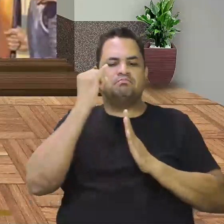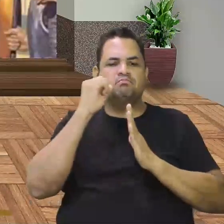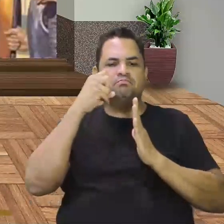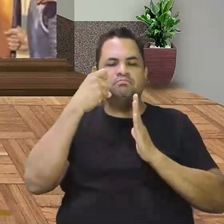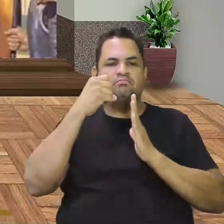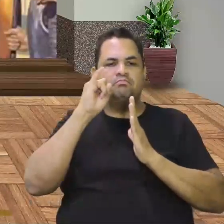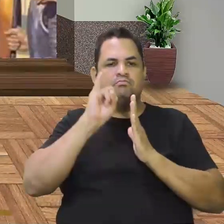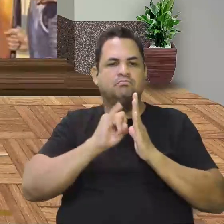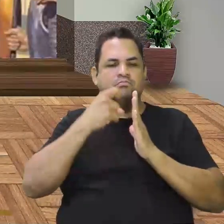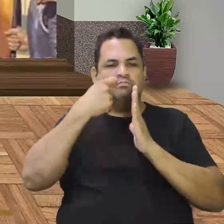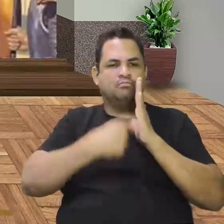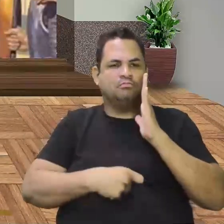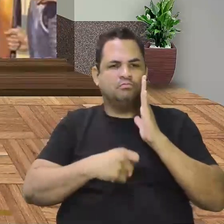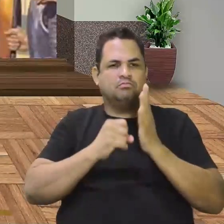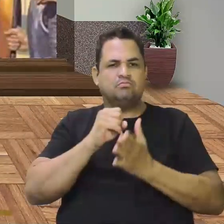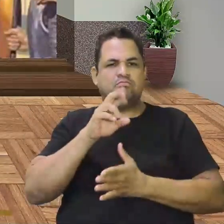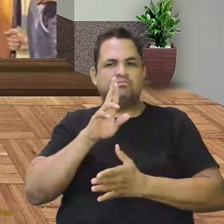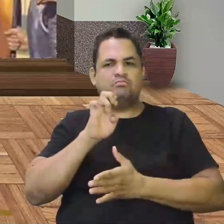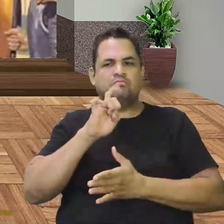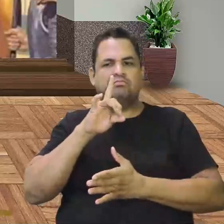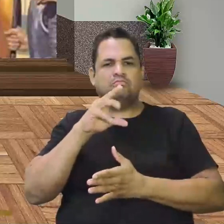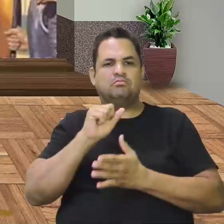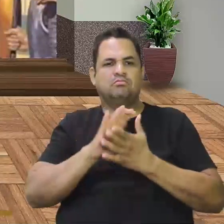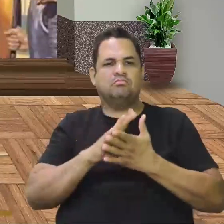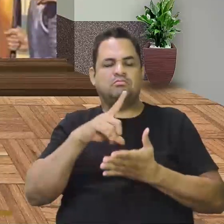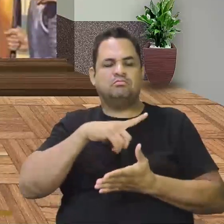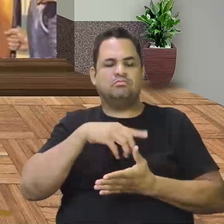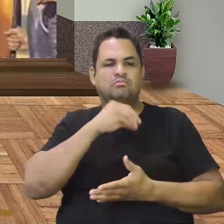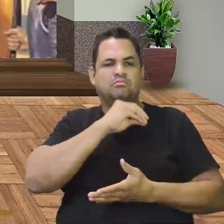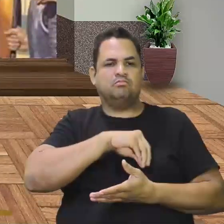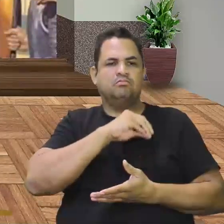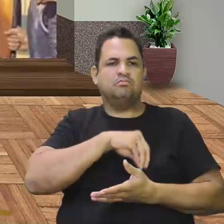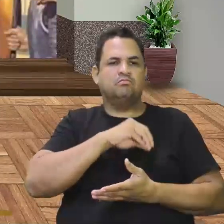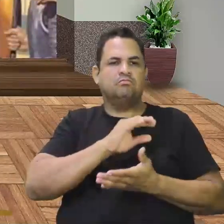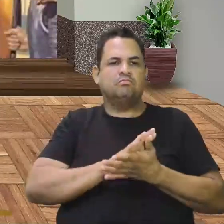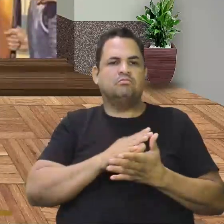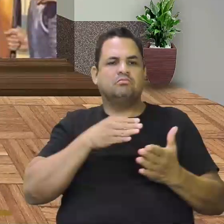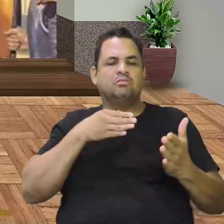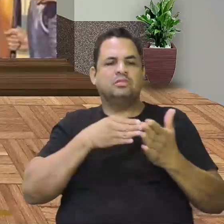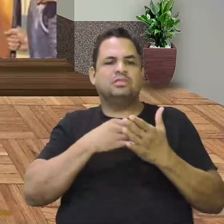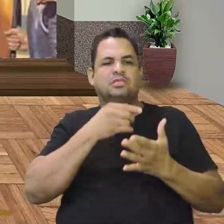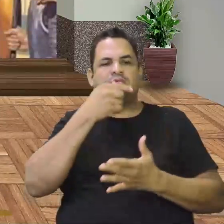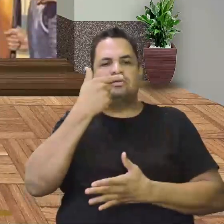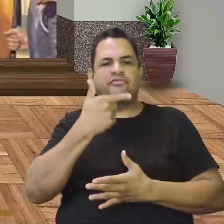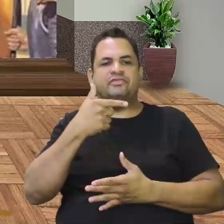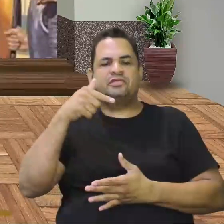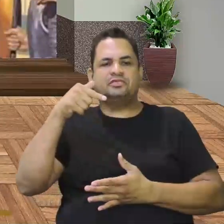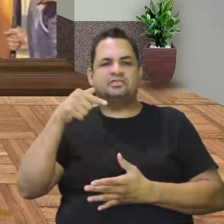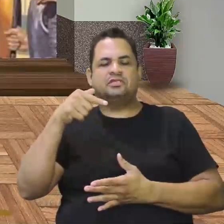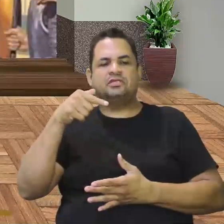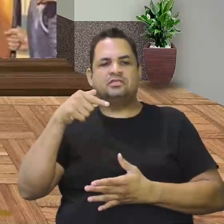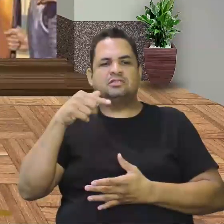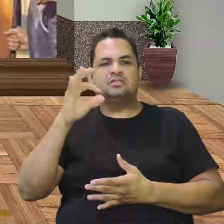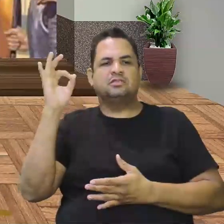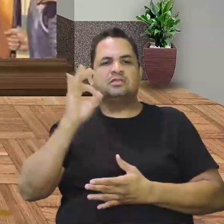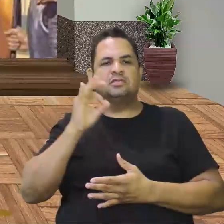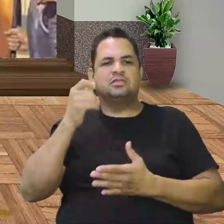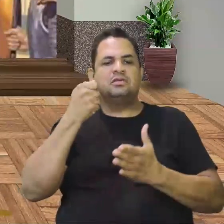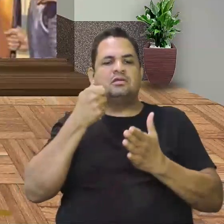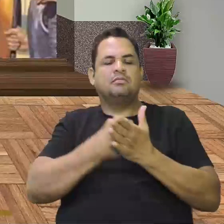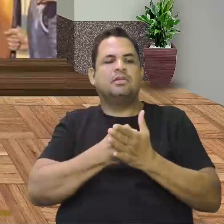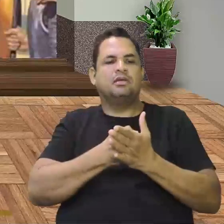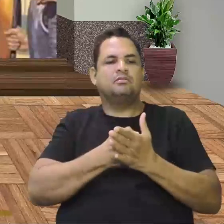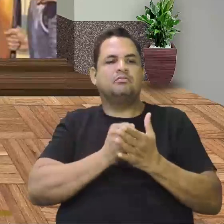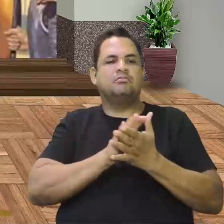Nós recebemos determinado salário e nós vamos até 27% de imposto de renda que é pago para o governo